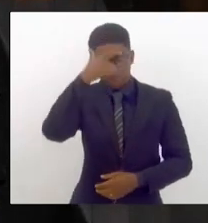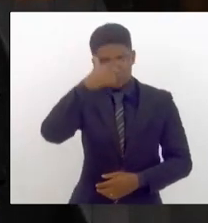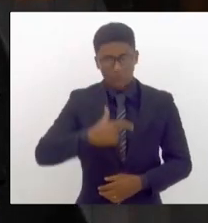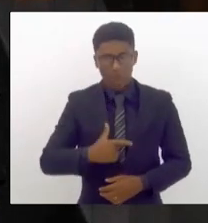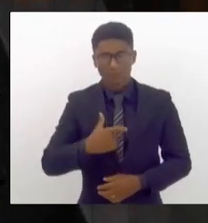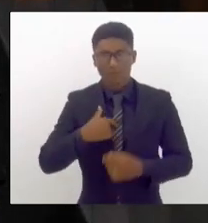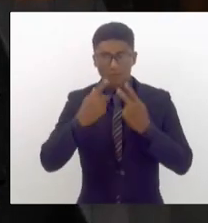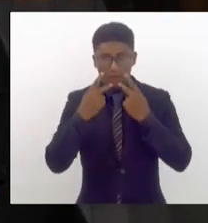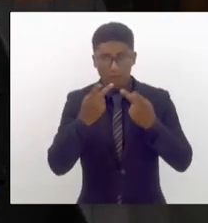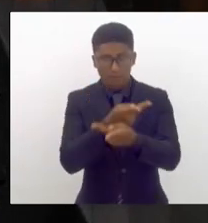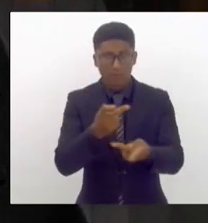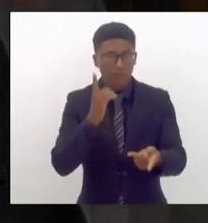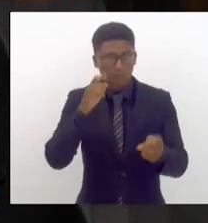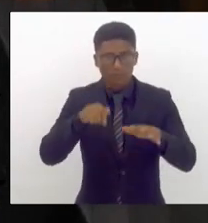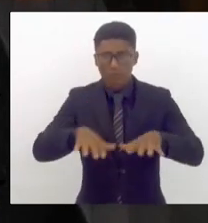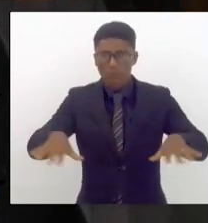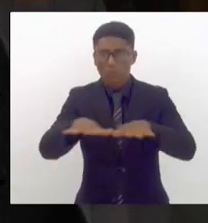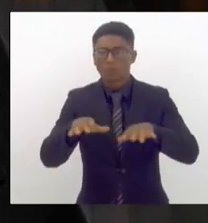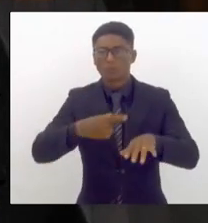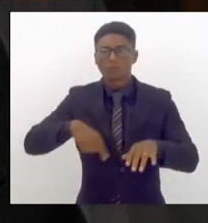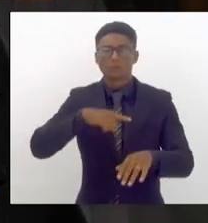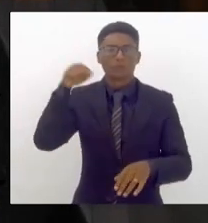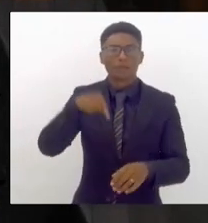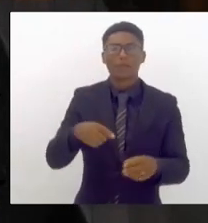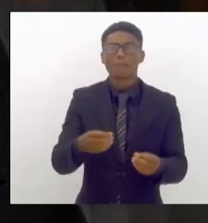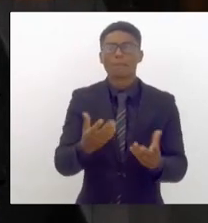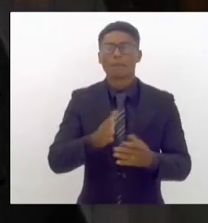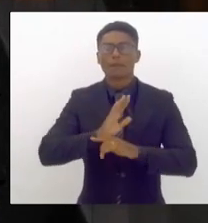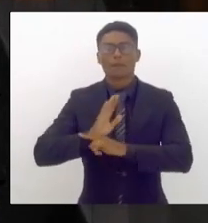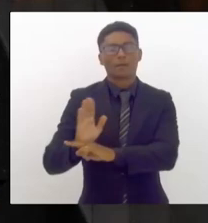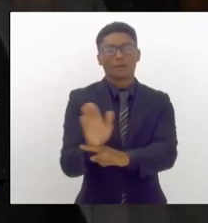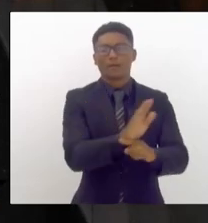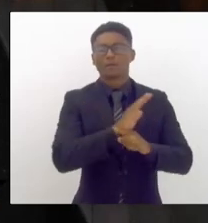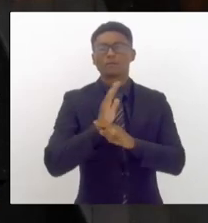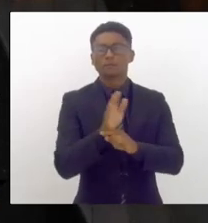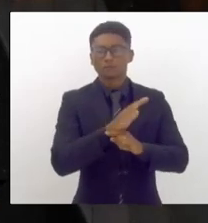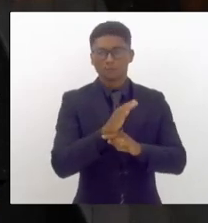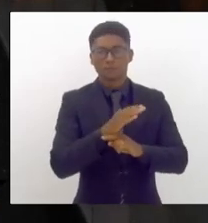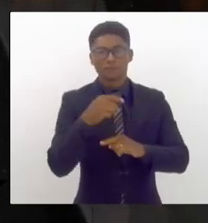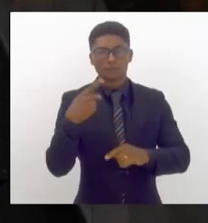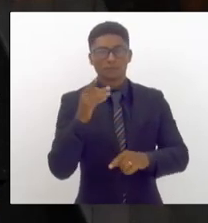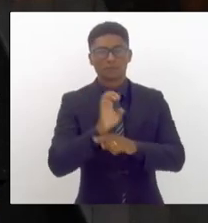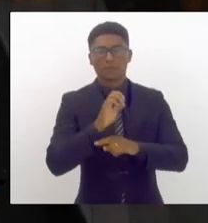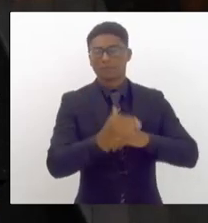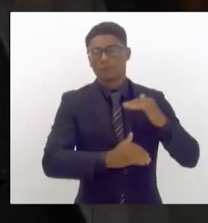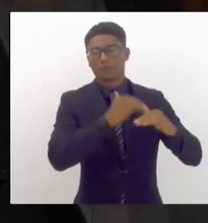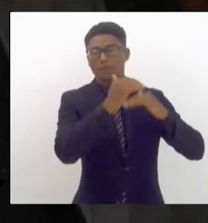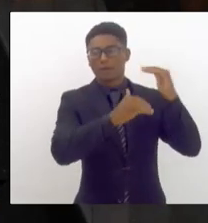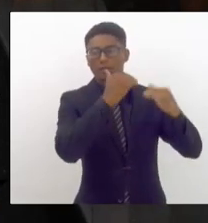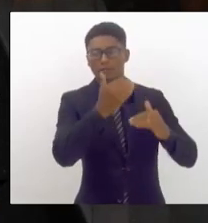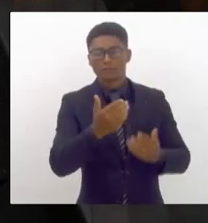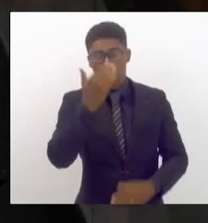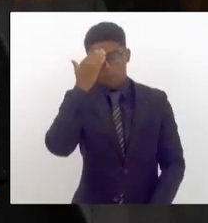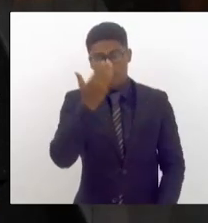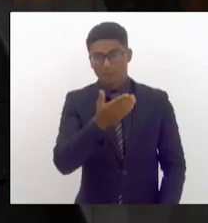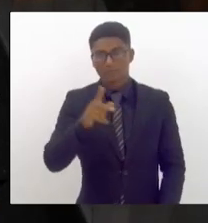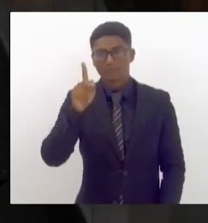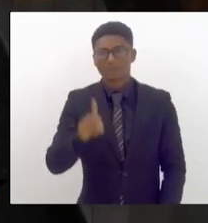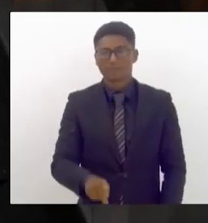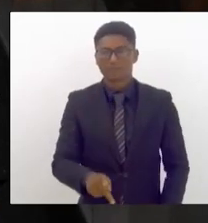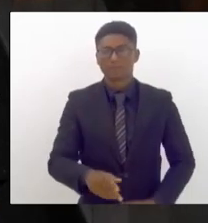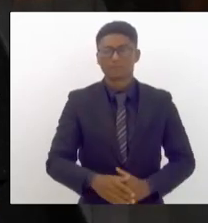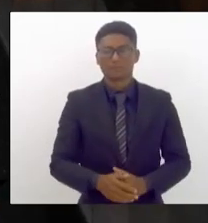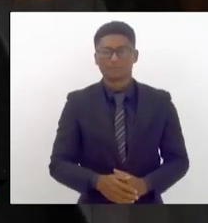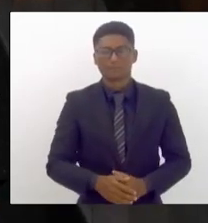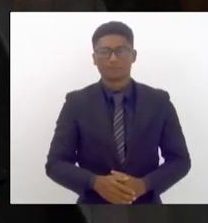nossos pares que aqui estamos para contribuir com o desenvolvimento do nosso Estado. Obrigado, presidenta. Na